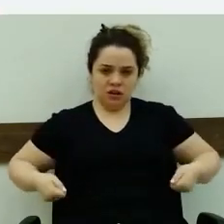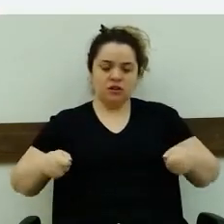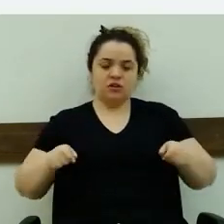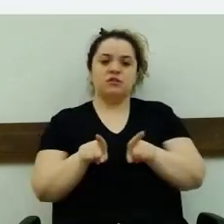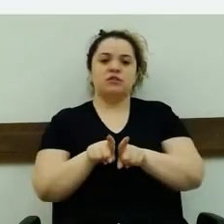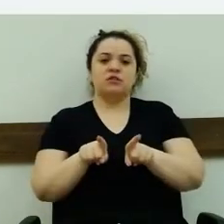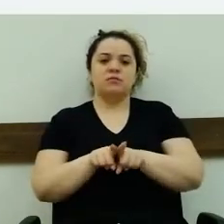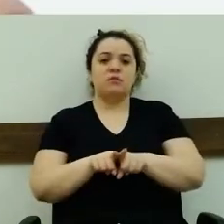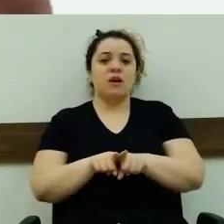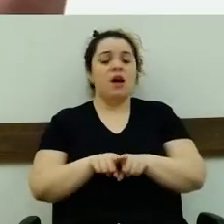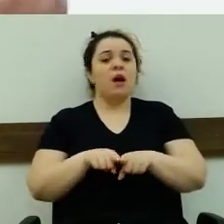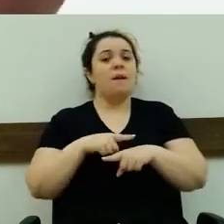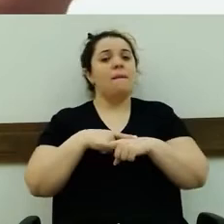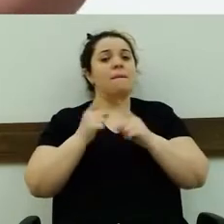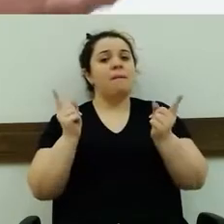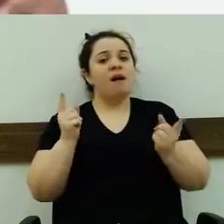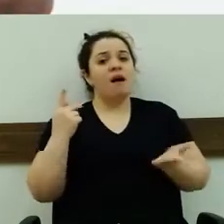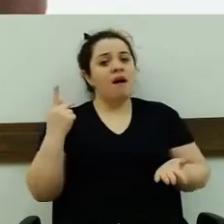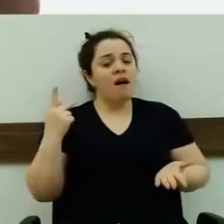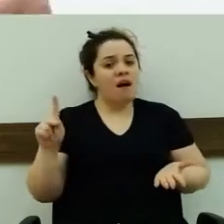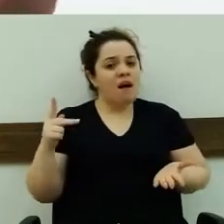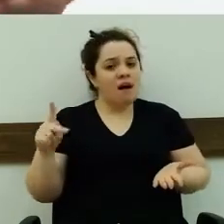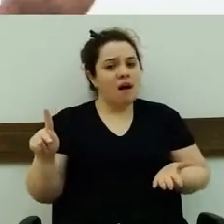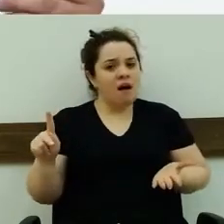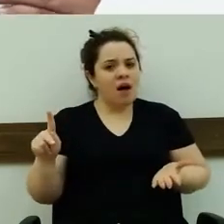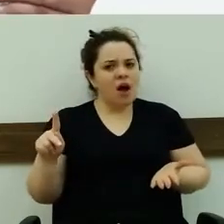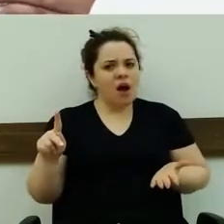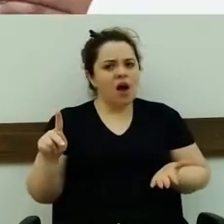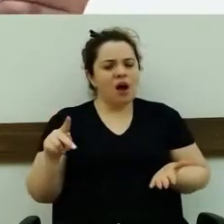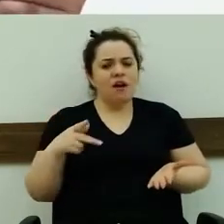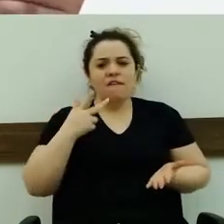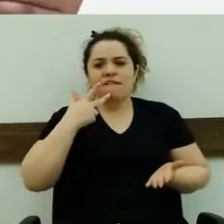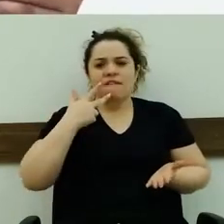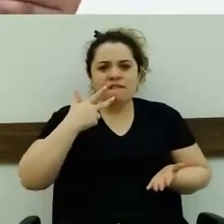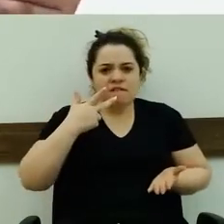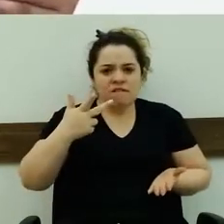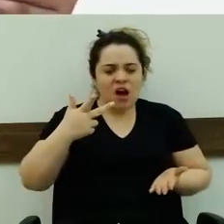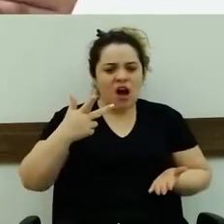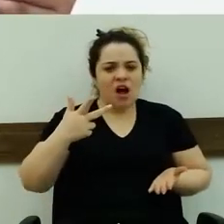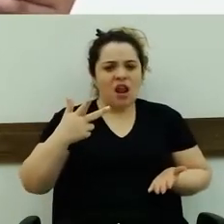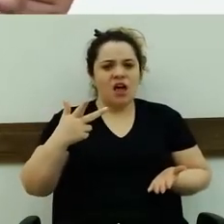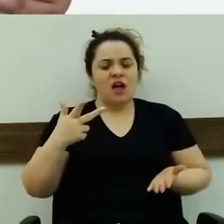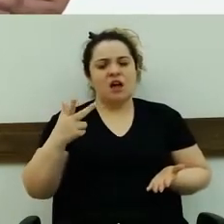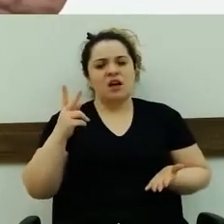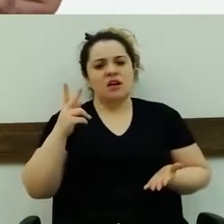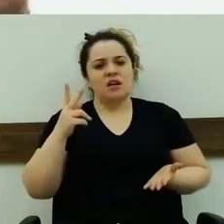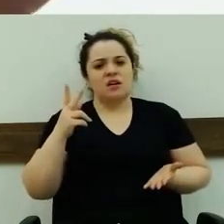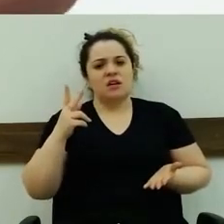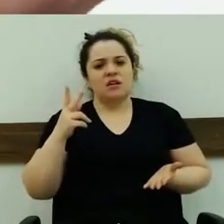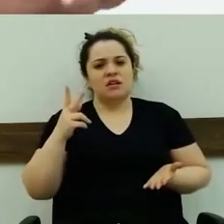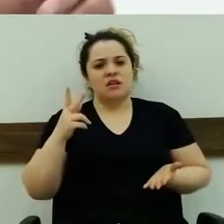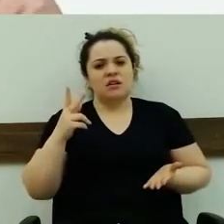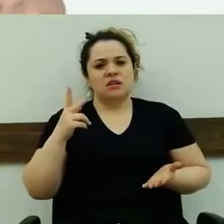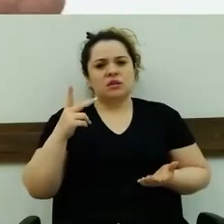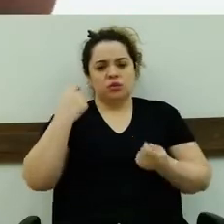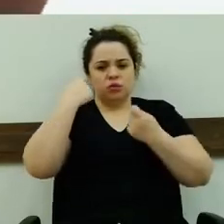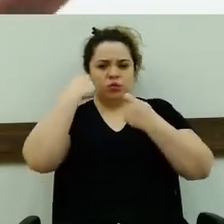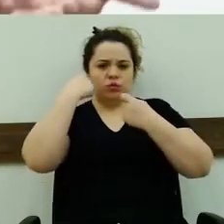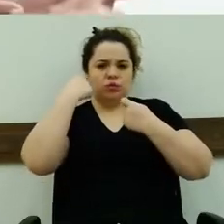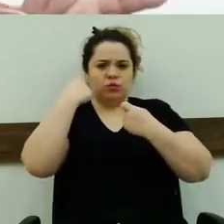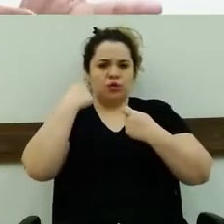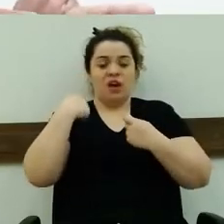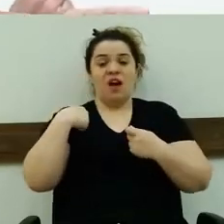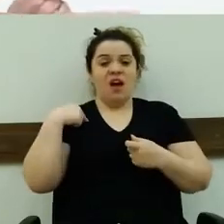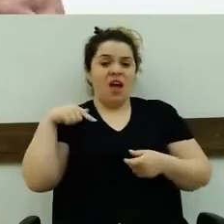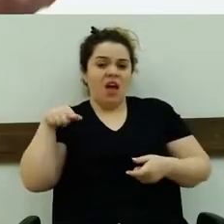não diz que ela, ela nunca fala para a gente que ela não tem validade. Ela sempre é